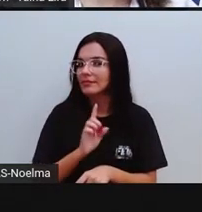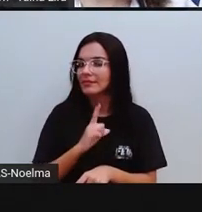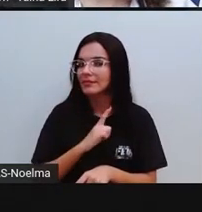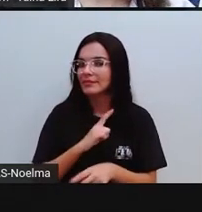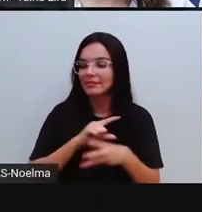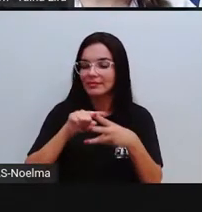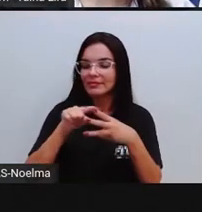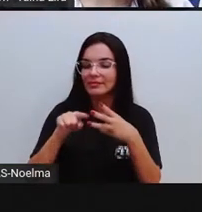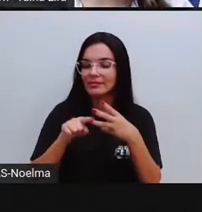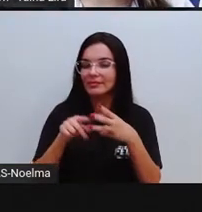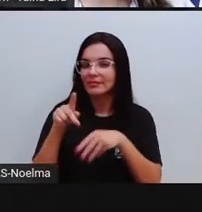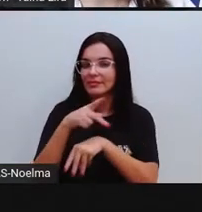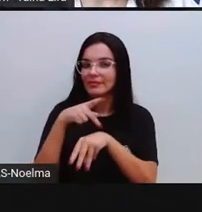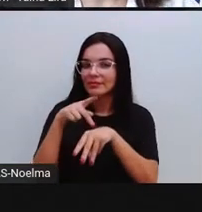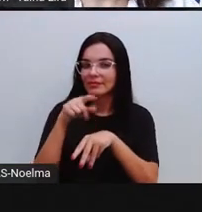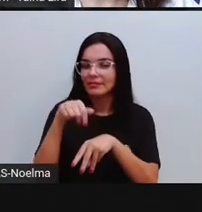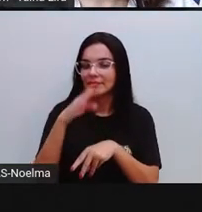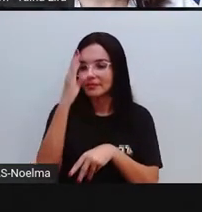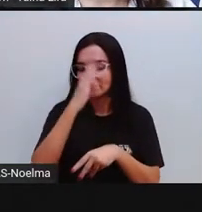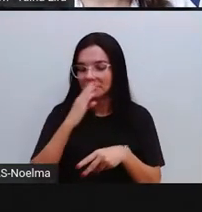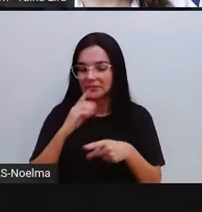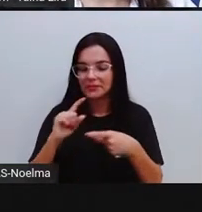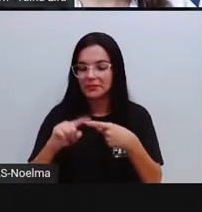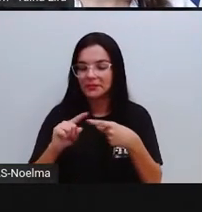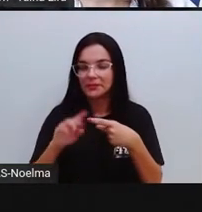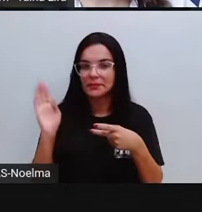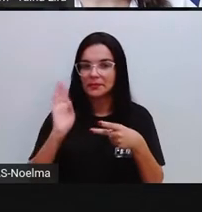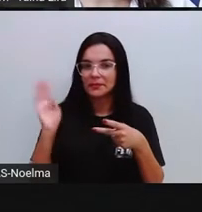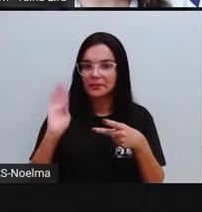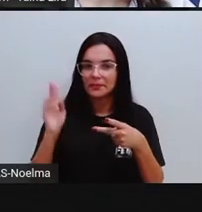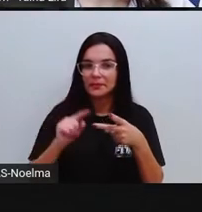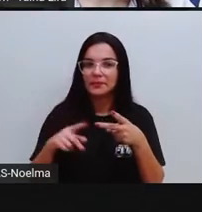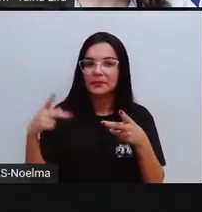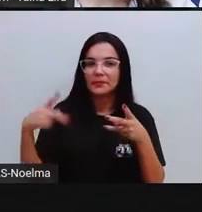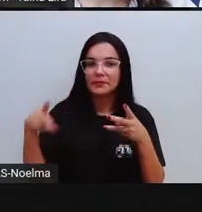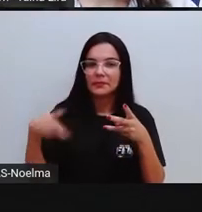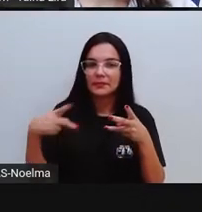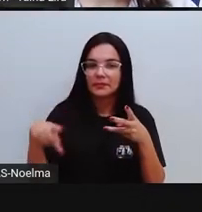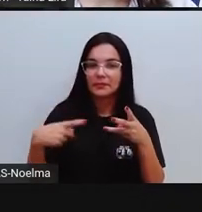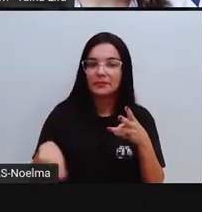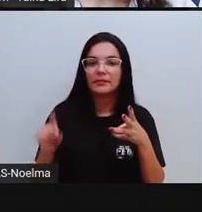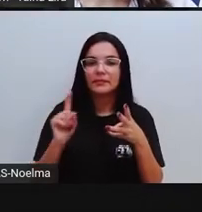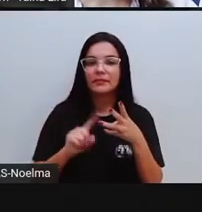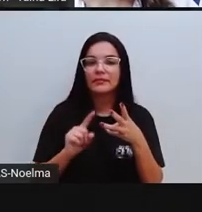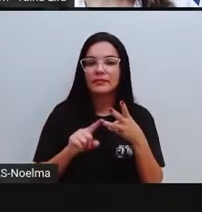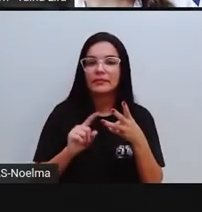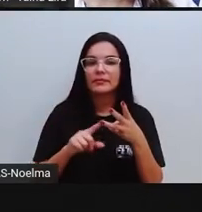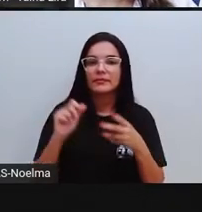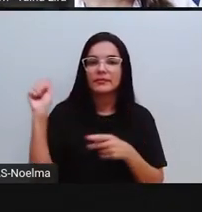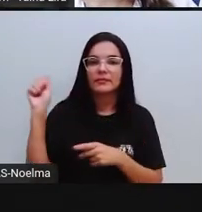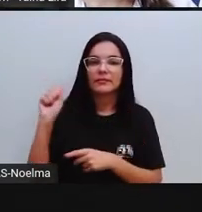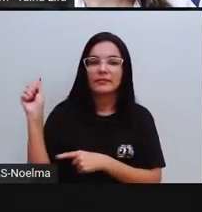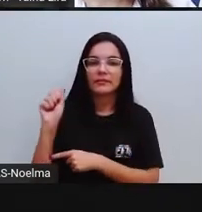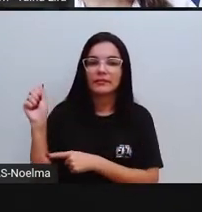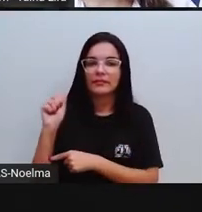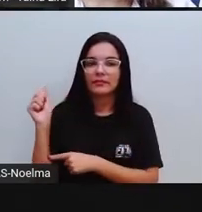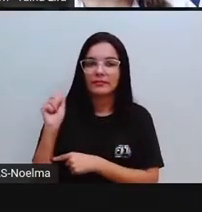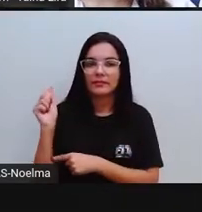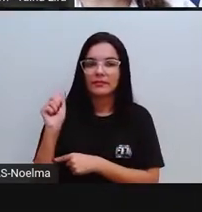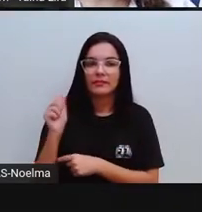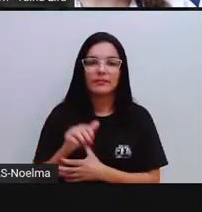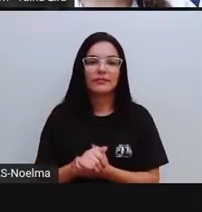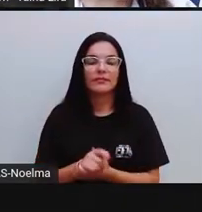Eles habitam Brasil, Bolívia, Paraguai e Argentina, tá? São povos que